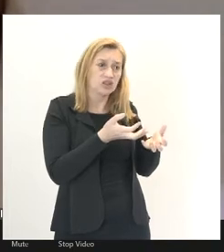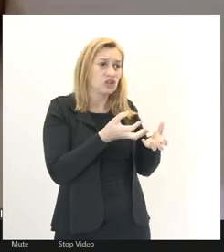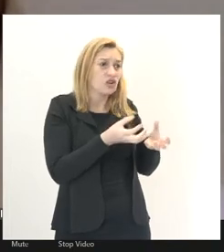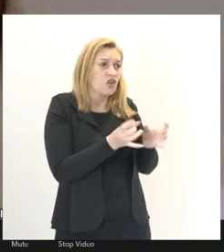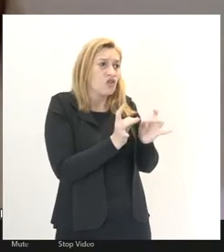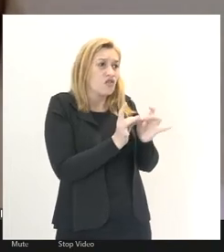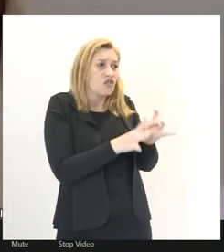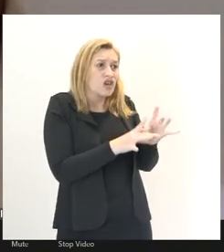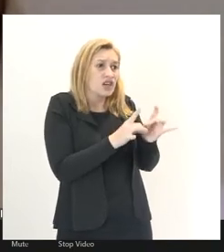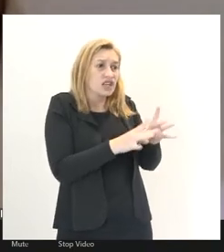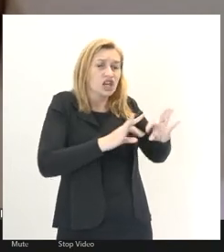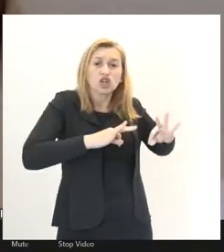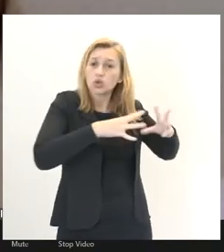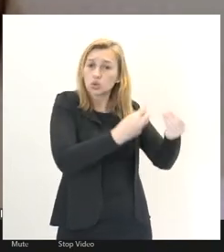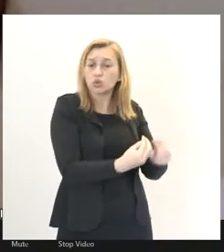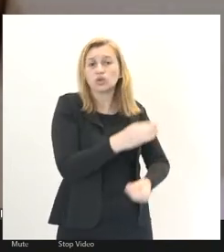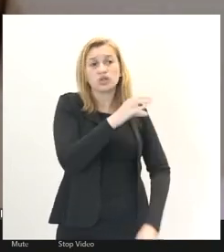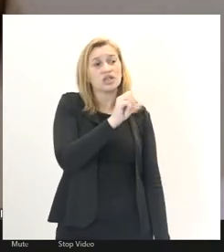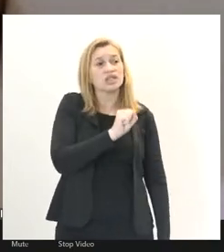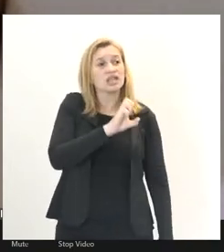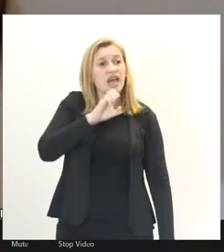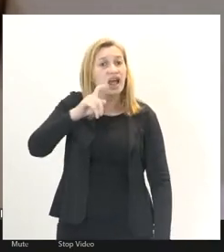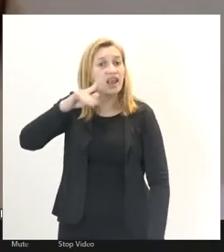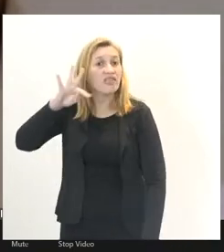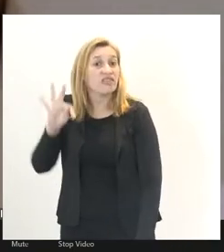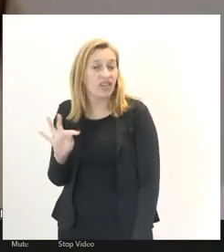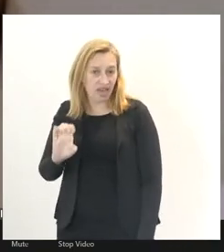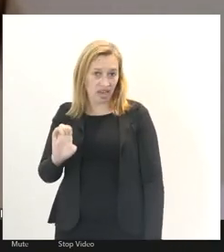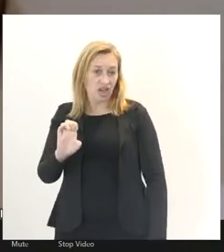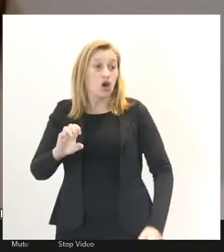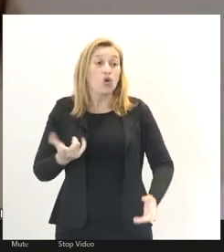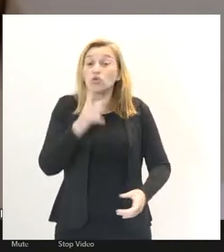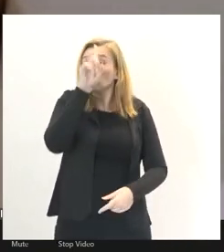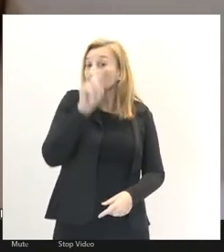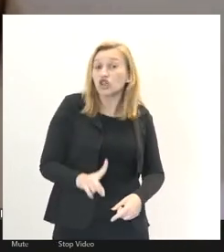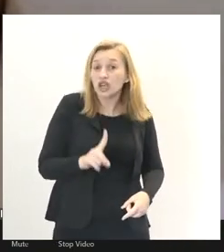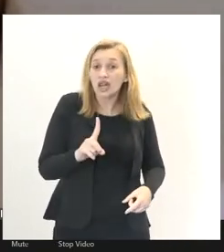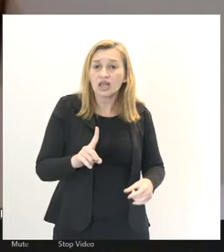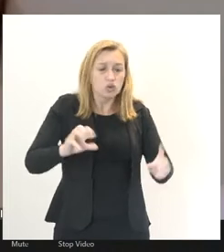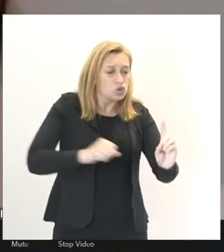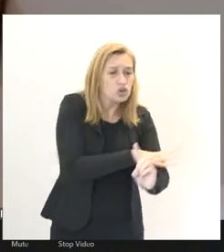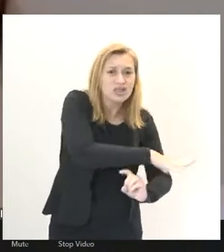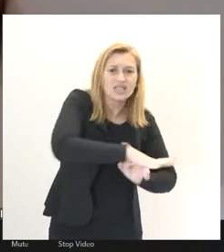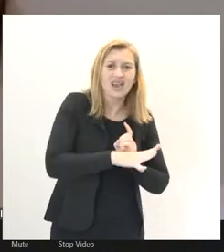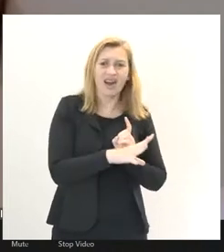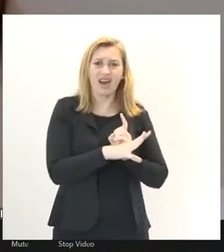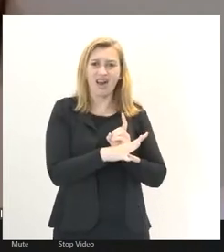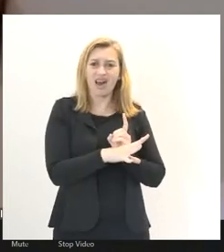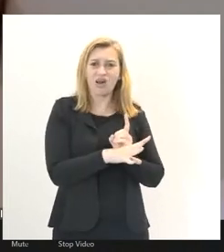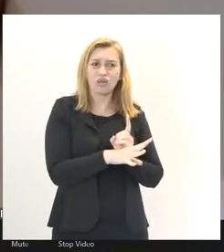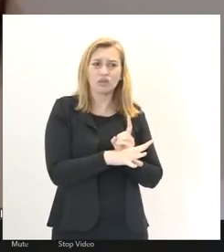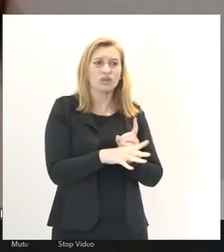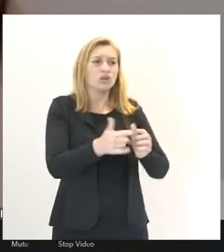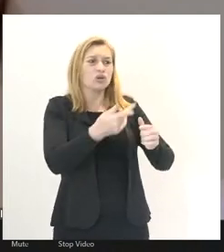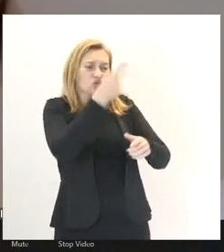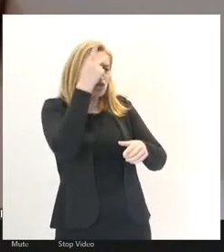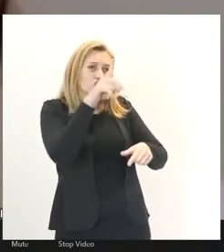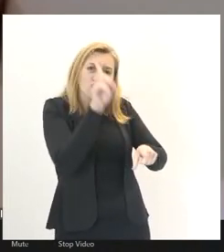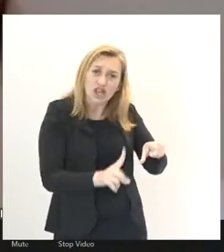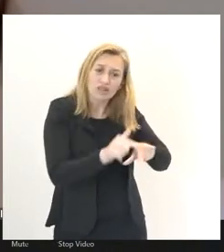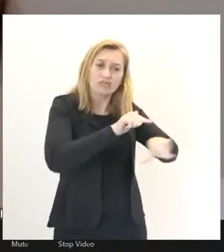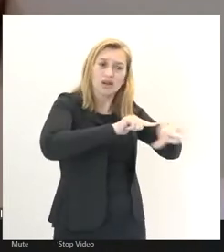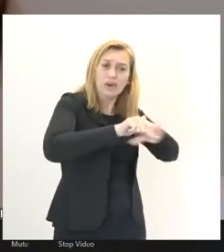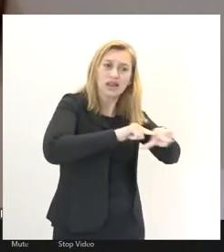esfacelando a CLT, já está esfacelando os direitos sociais, os direitos trabalhistas que tão